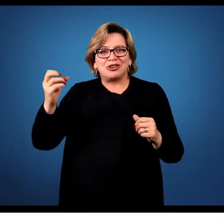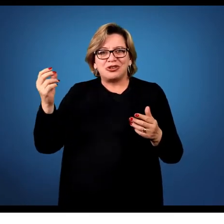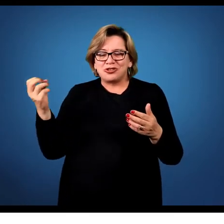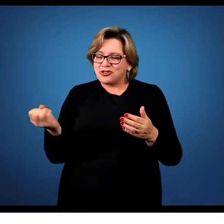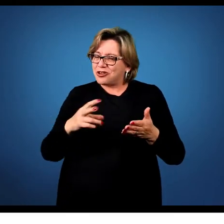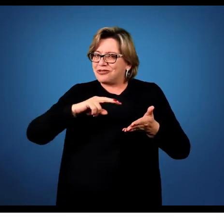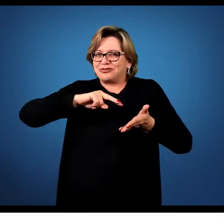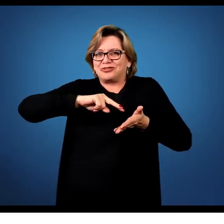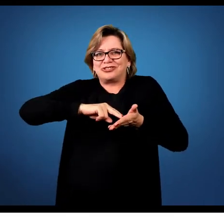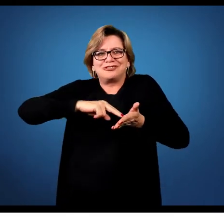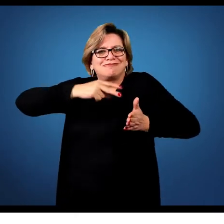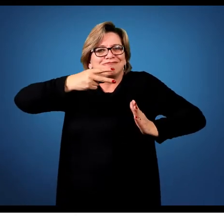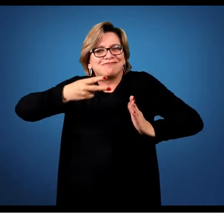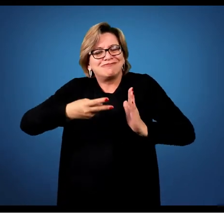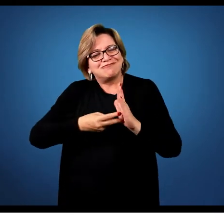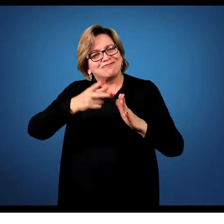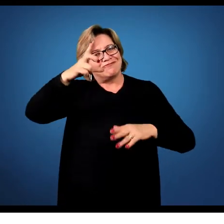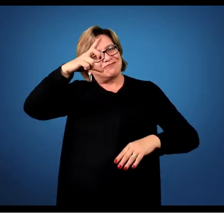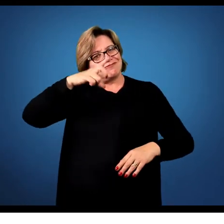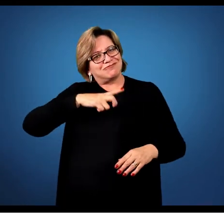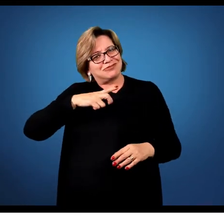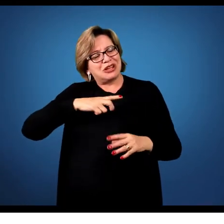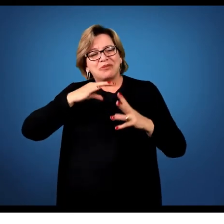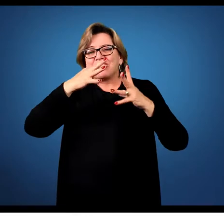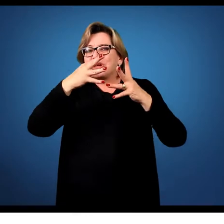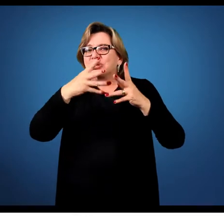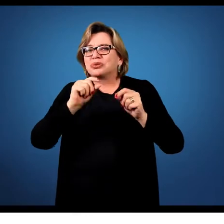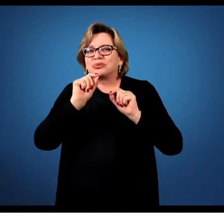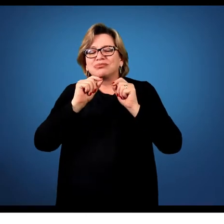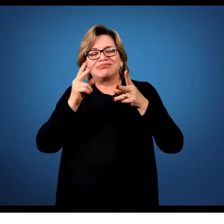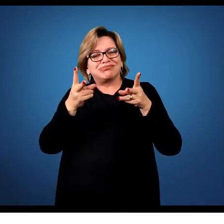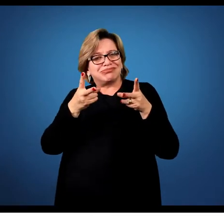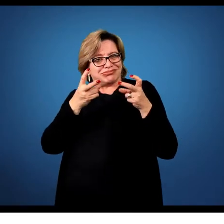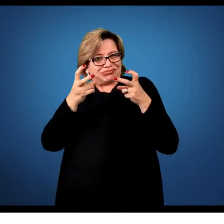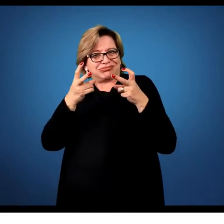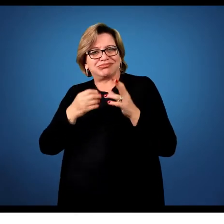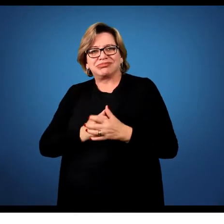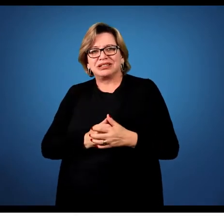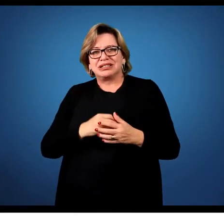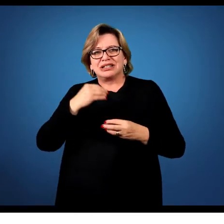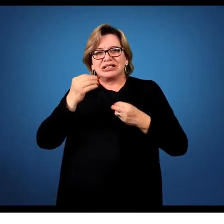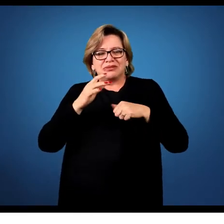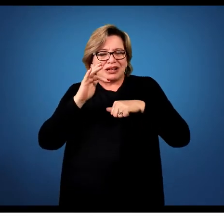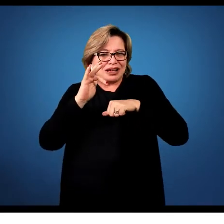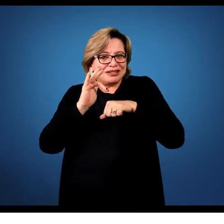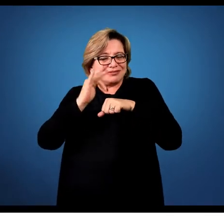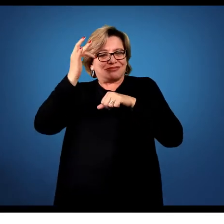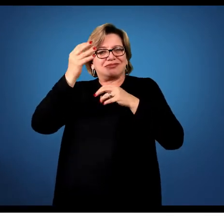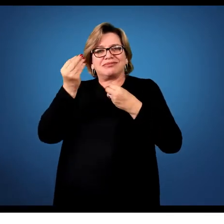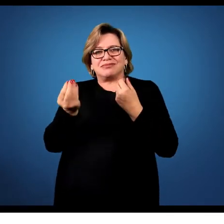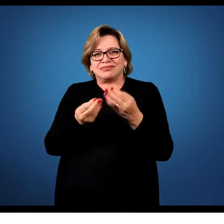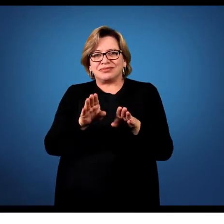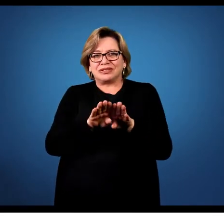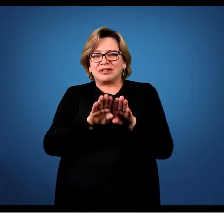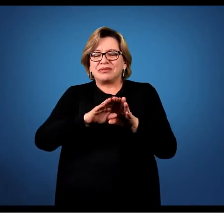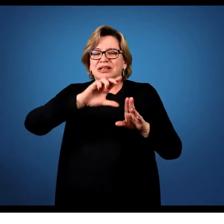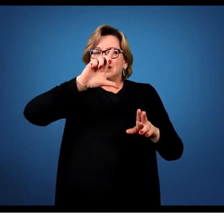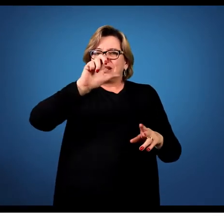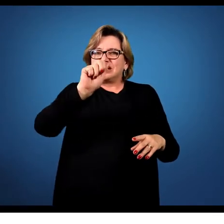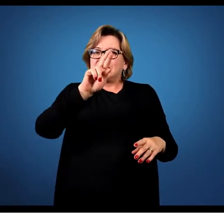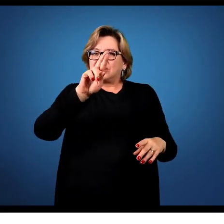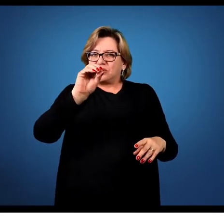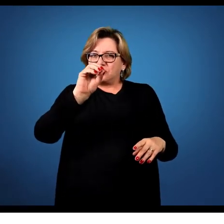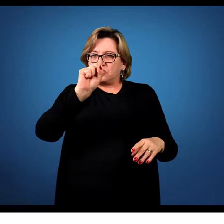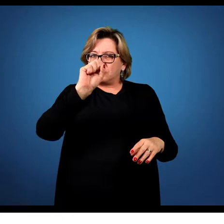novas significâncias para tudo que a gente possa perceber. Então a sensibilidade também que o Larossa aponta, vai por esse